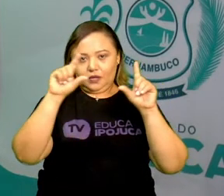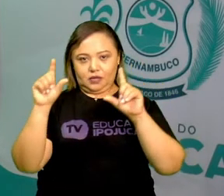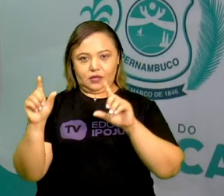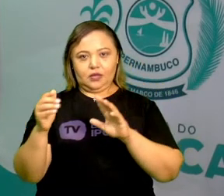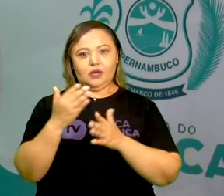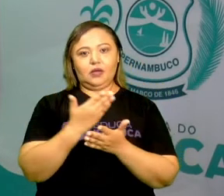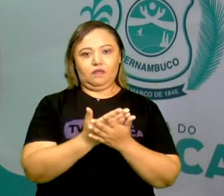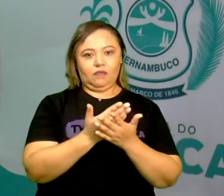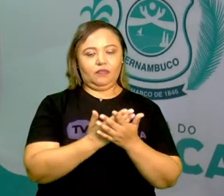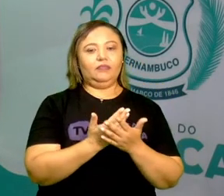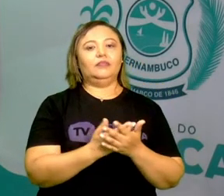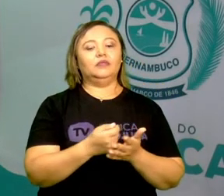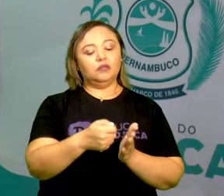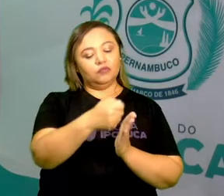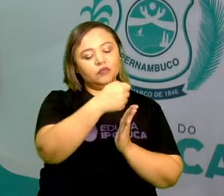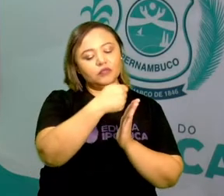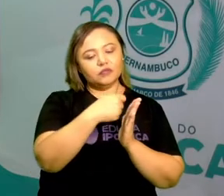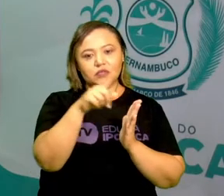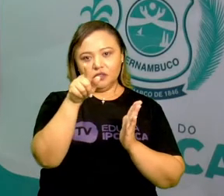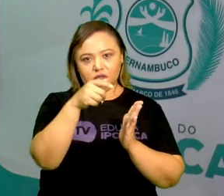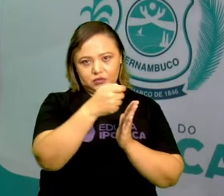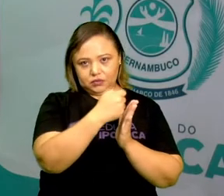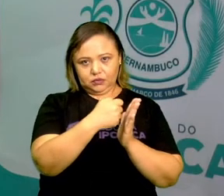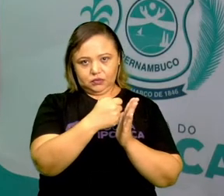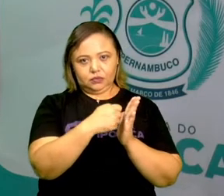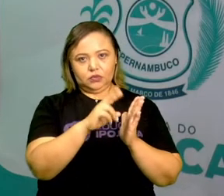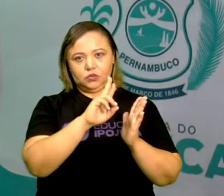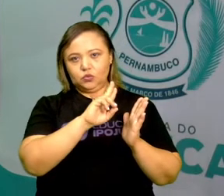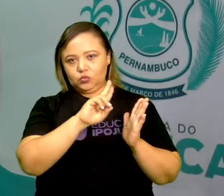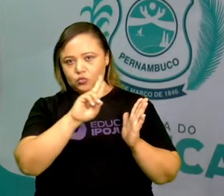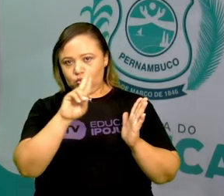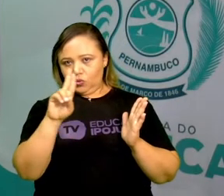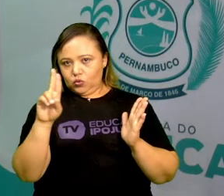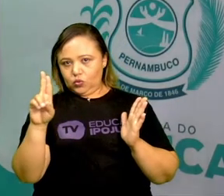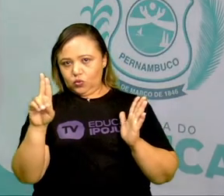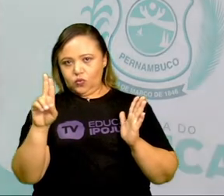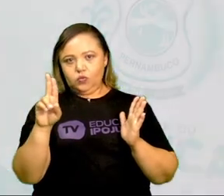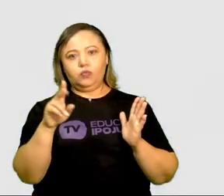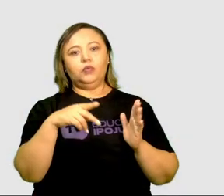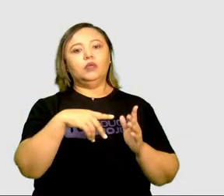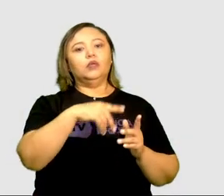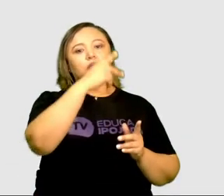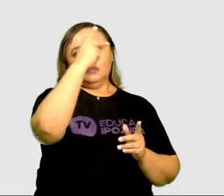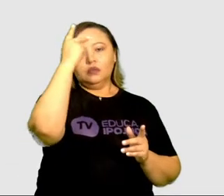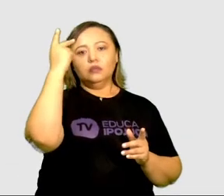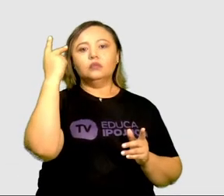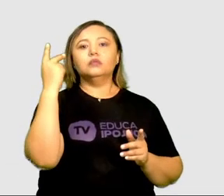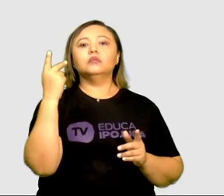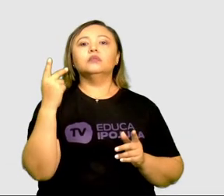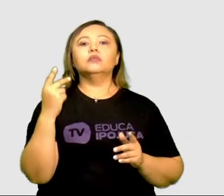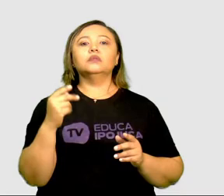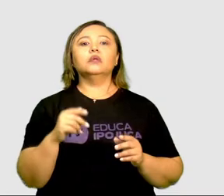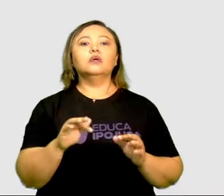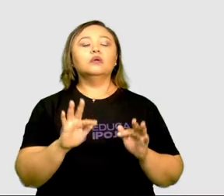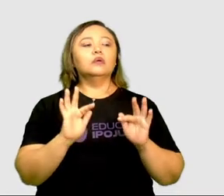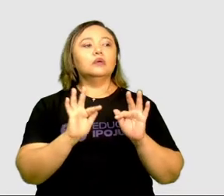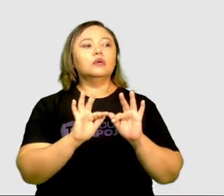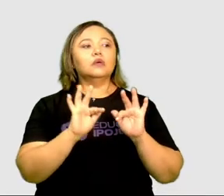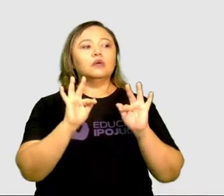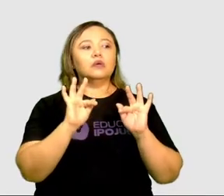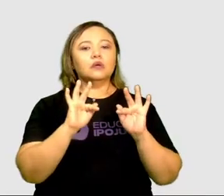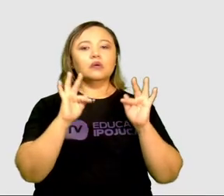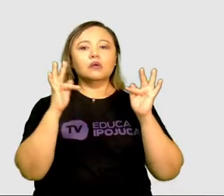irão escrever, tá certo? O nome completo das pessoas que formam